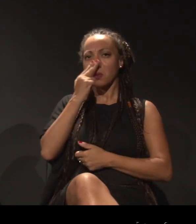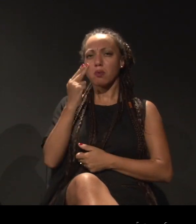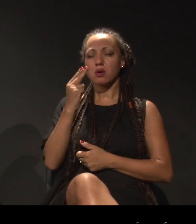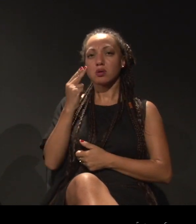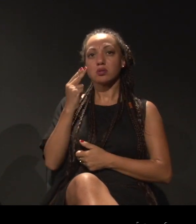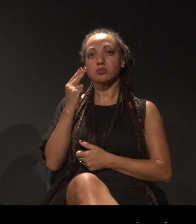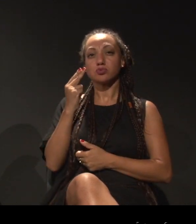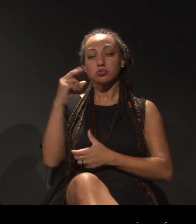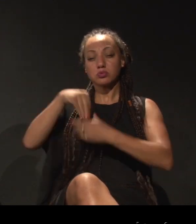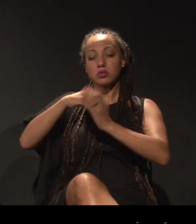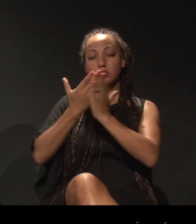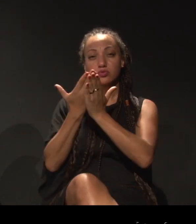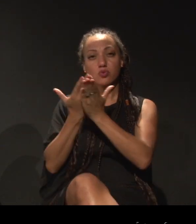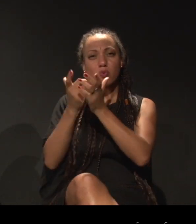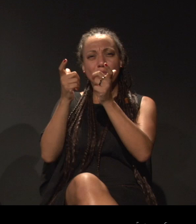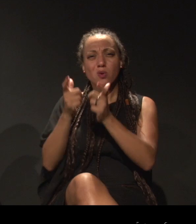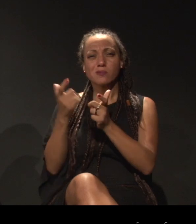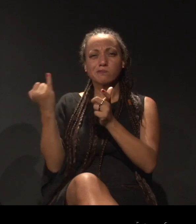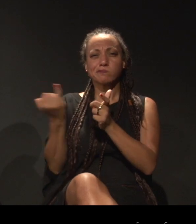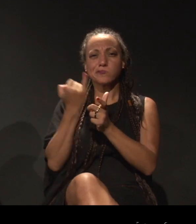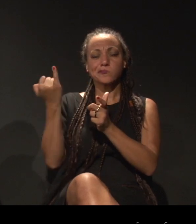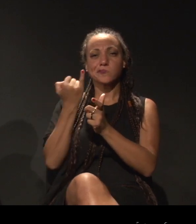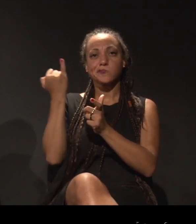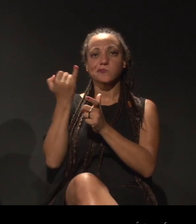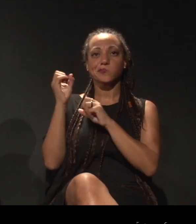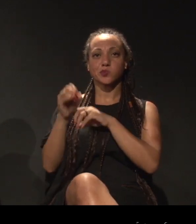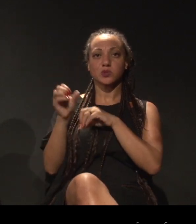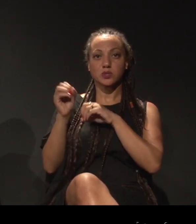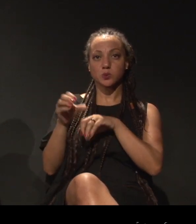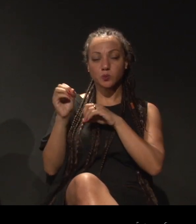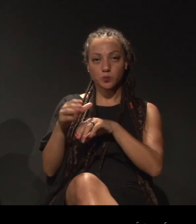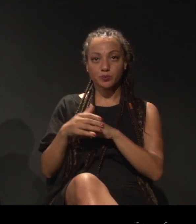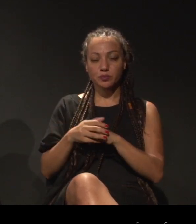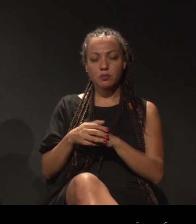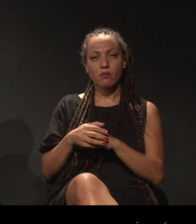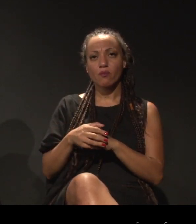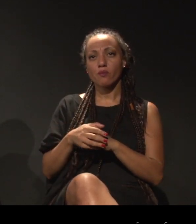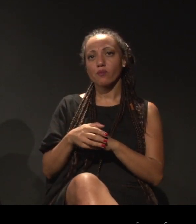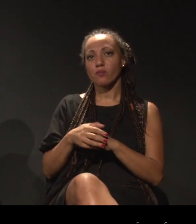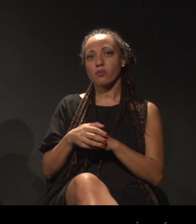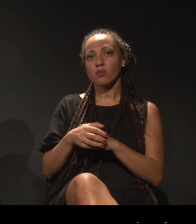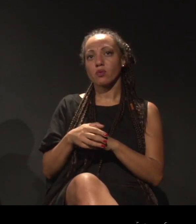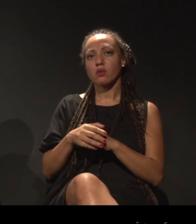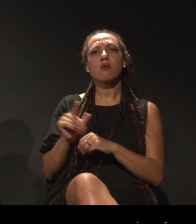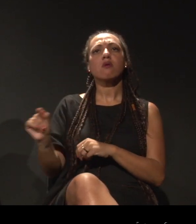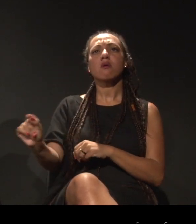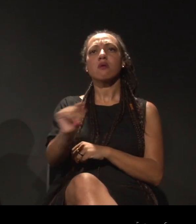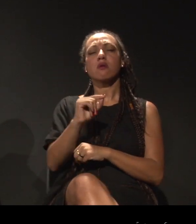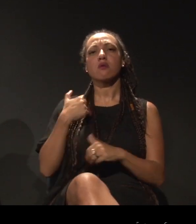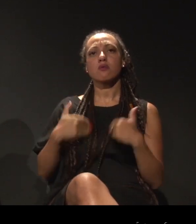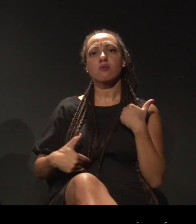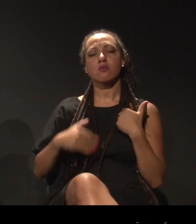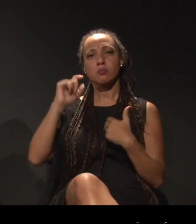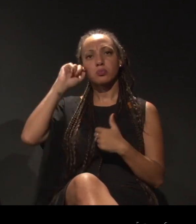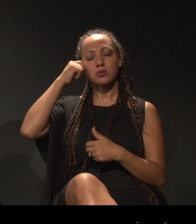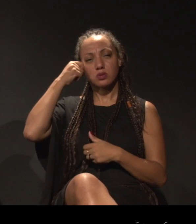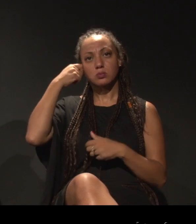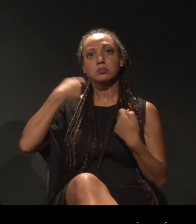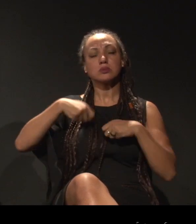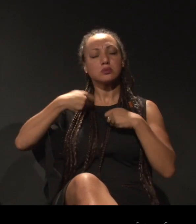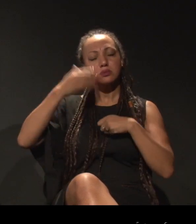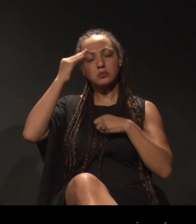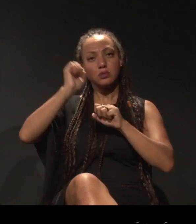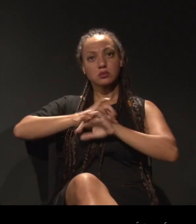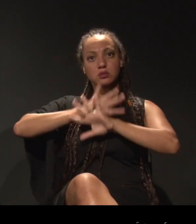importantíssimo à escola, à educação. quem é o corpo negro? Tem que se ficar muito